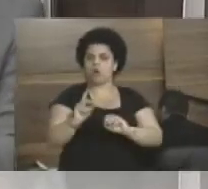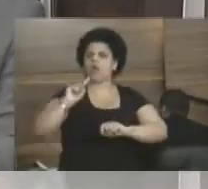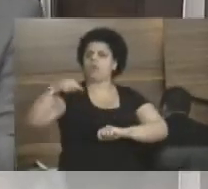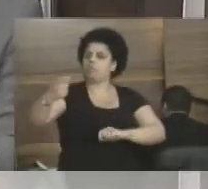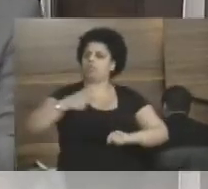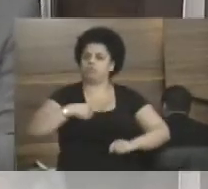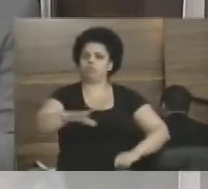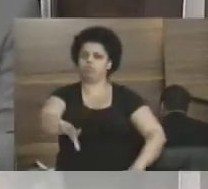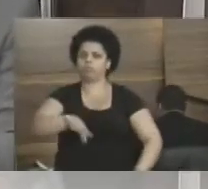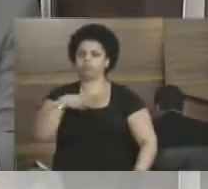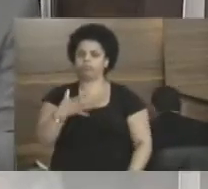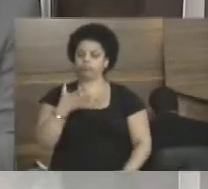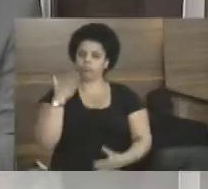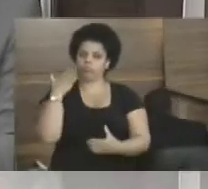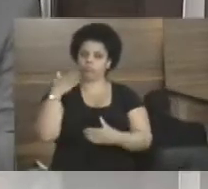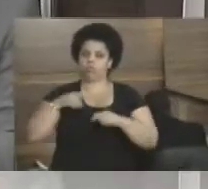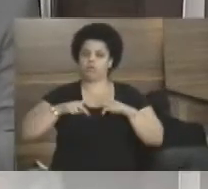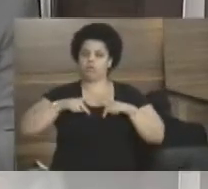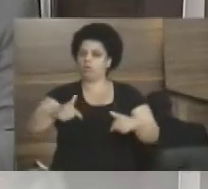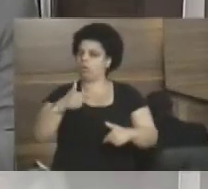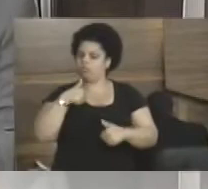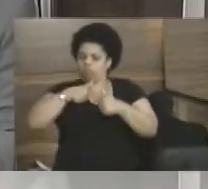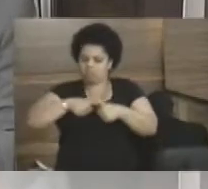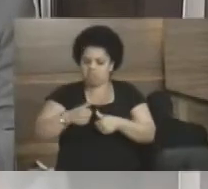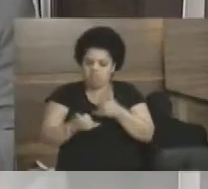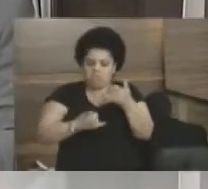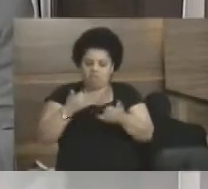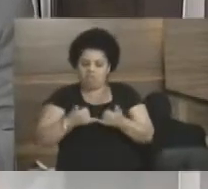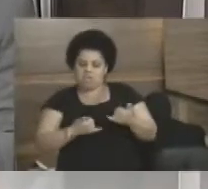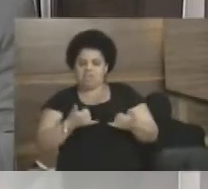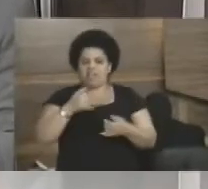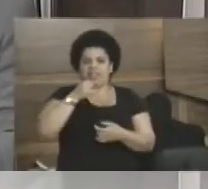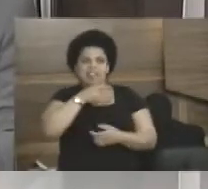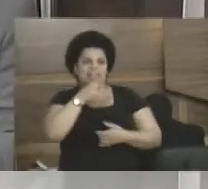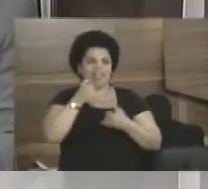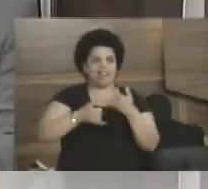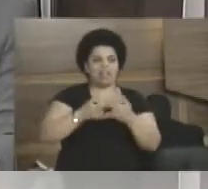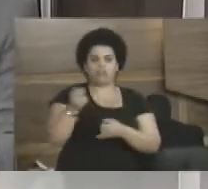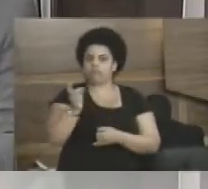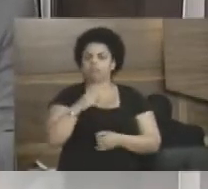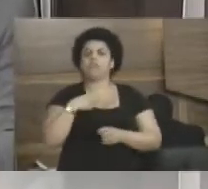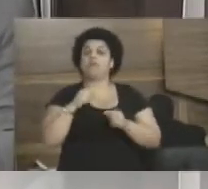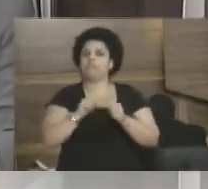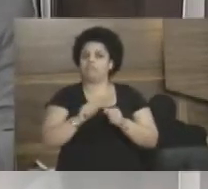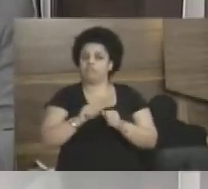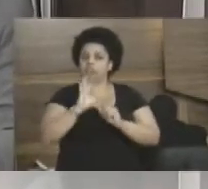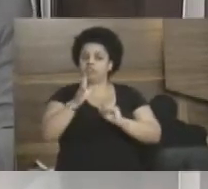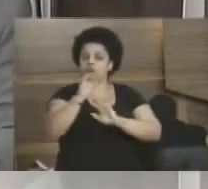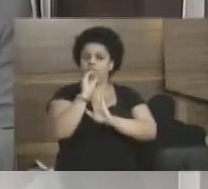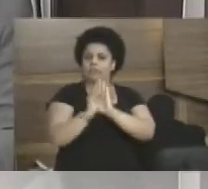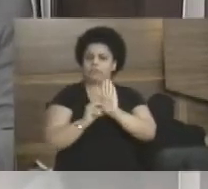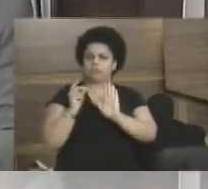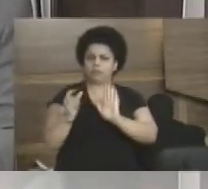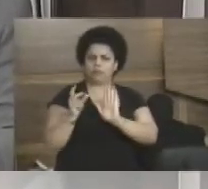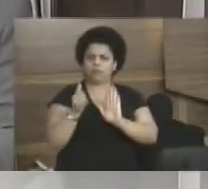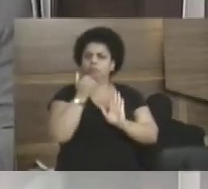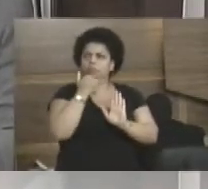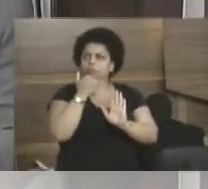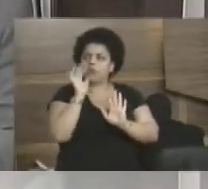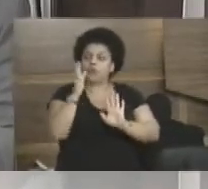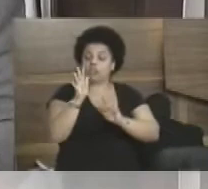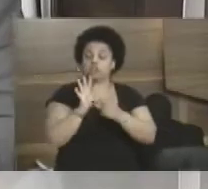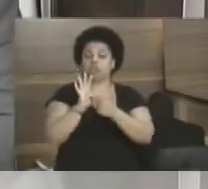eu vou tomar as medidas cabíveis porque eu não estou aqui brincando. Eu não estou aqui brincando. Eu fiz um ofício, já tem tempo, desculpa,